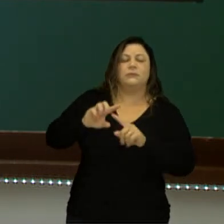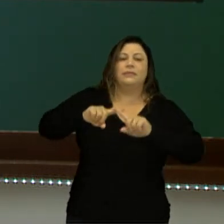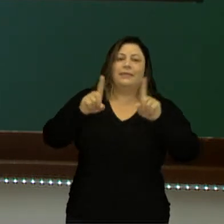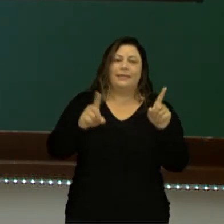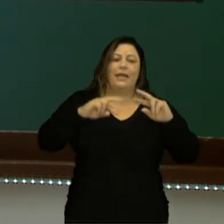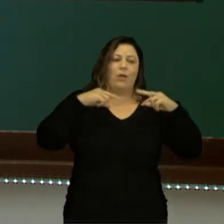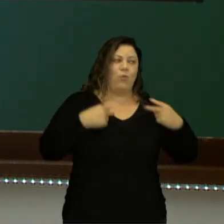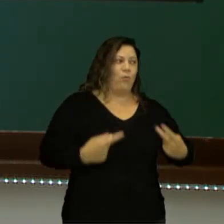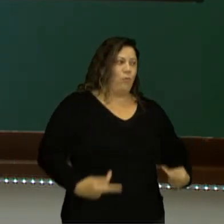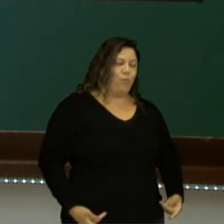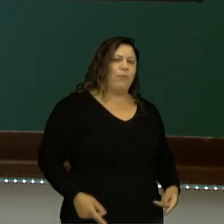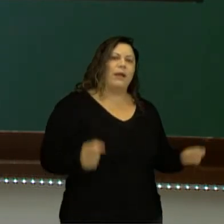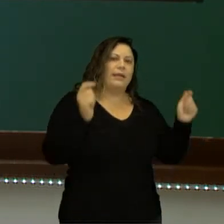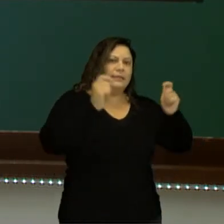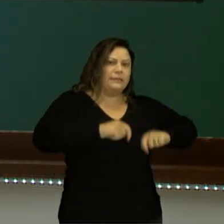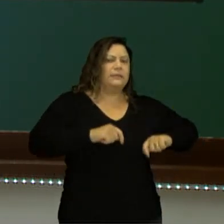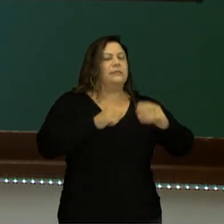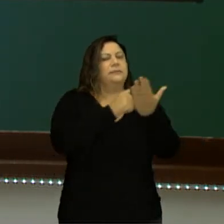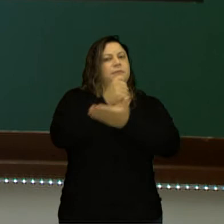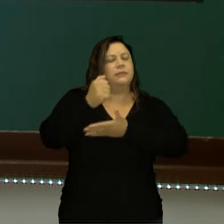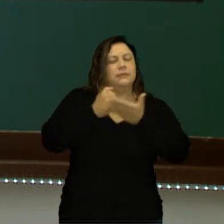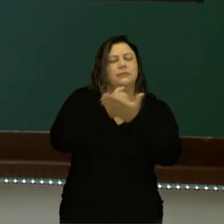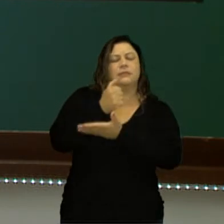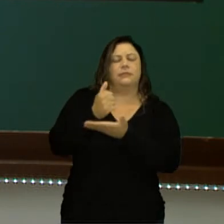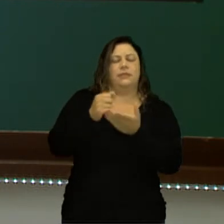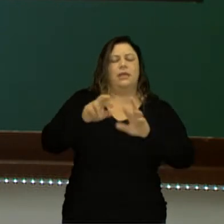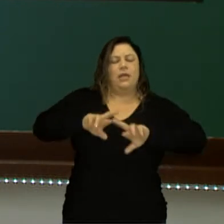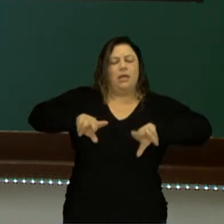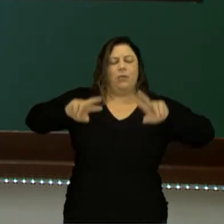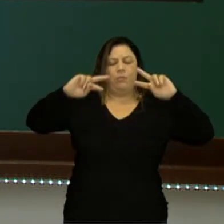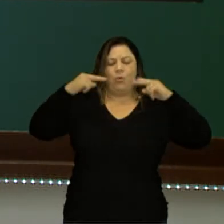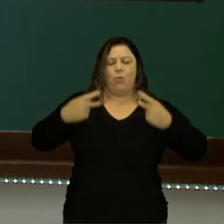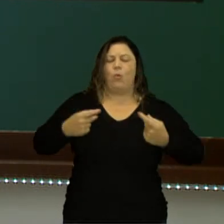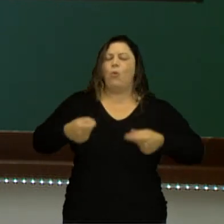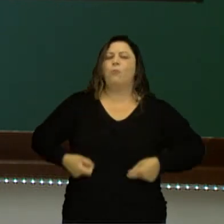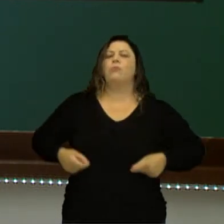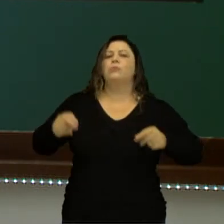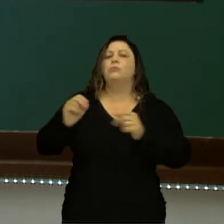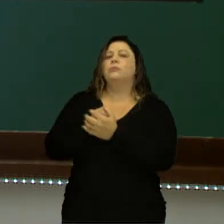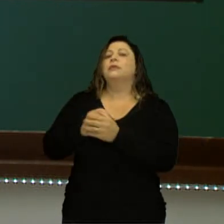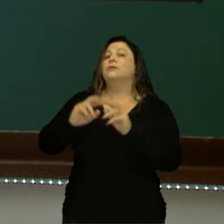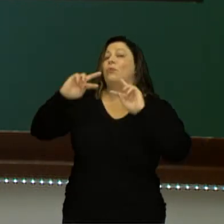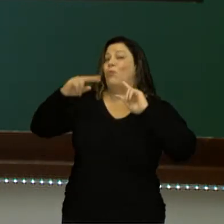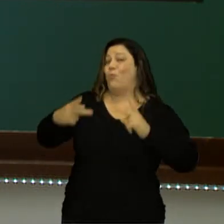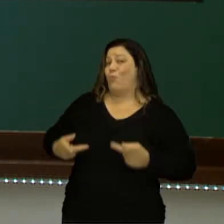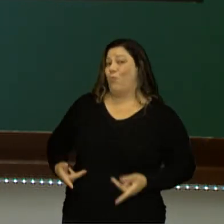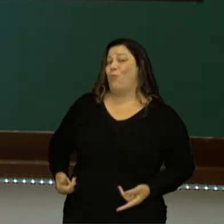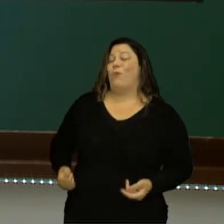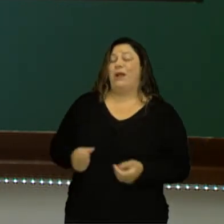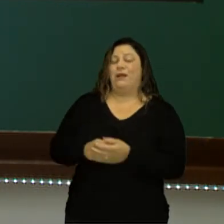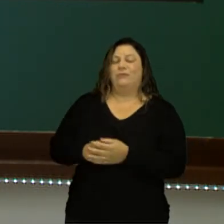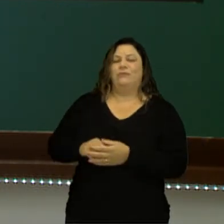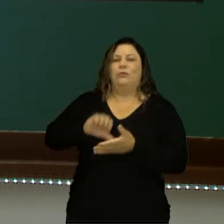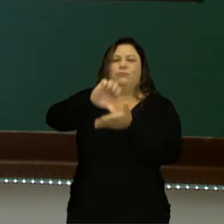ética humanista é baseada na figura do homem como centro de todas as coisas, o